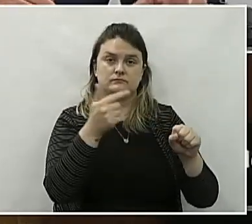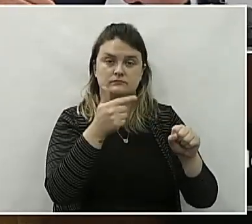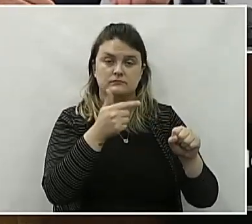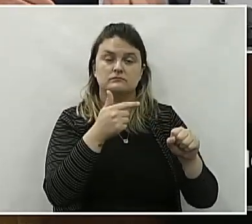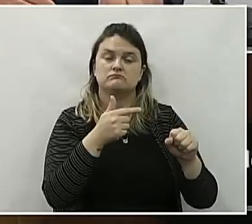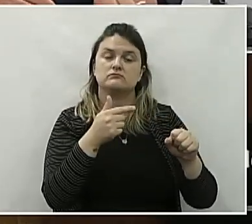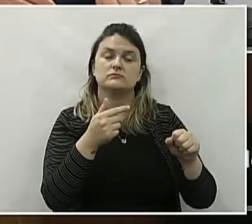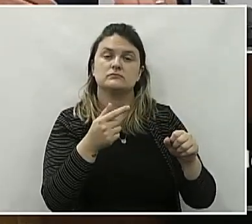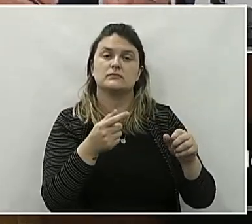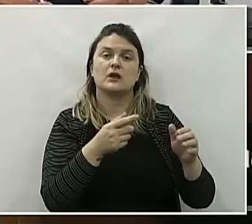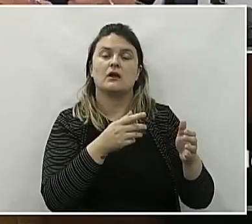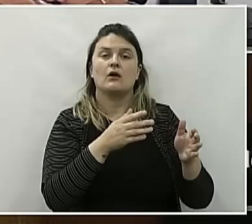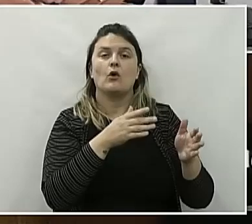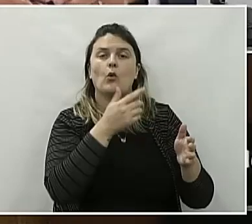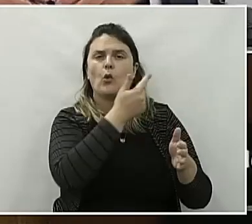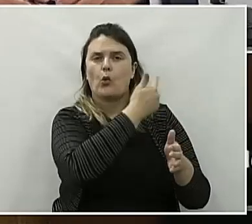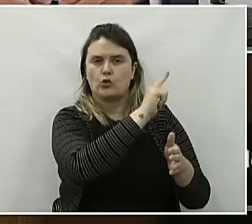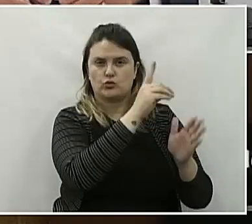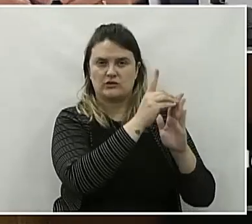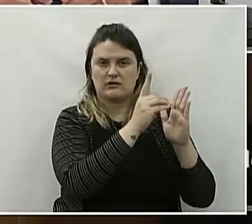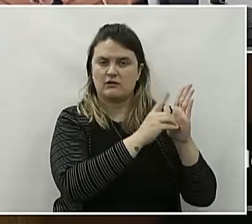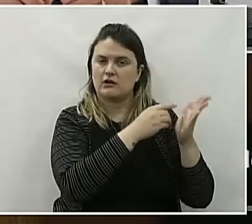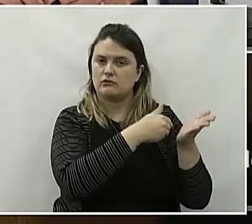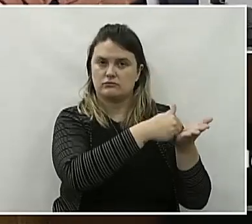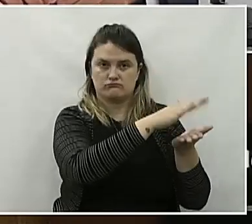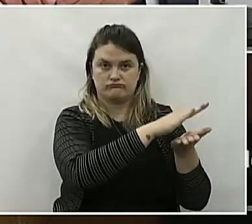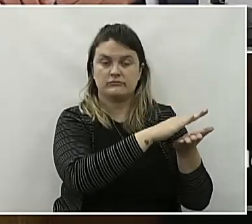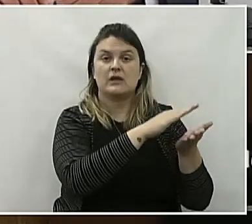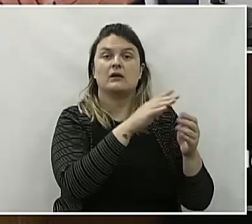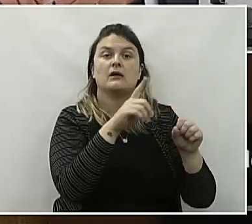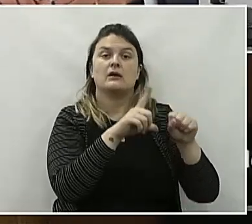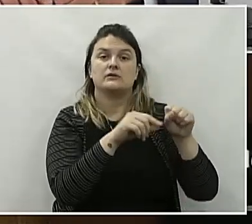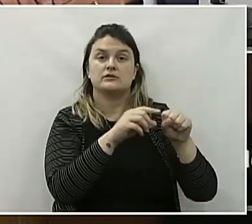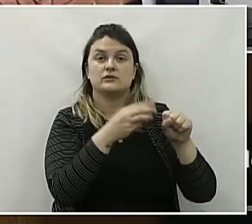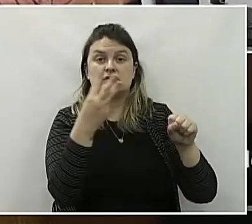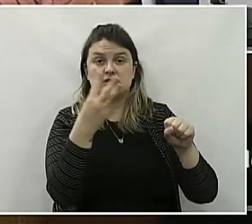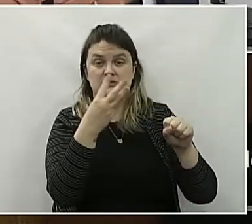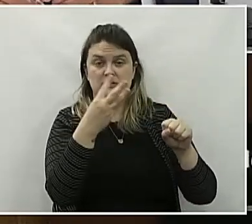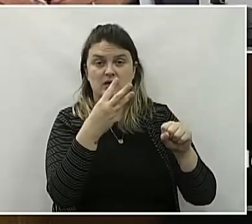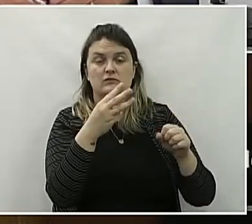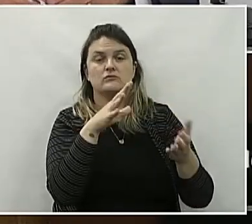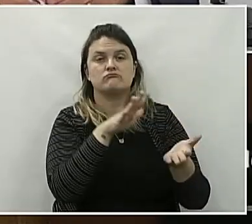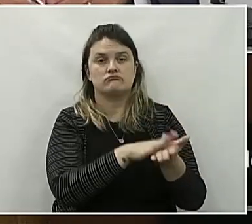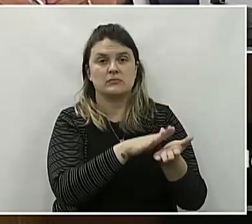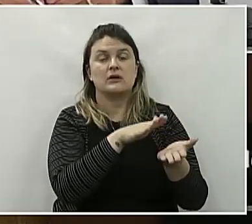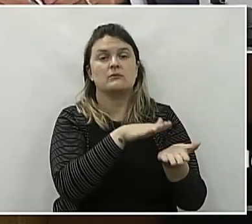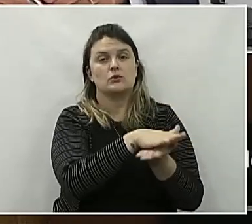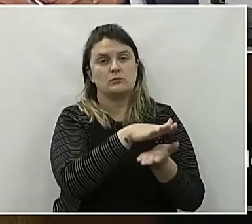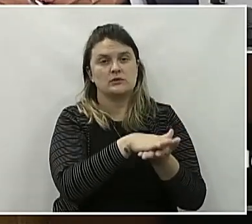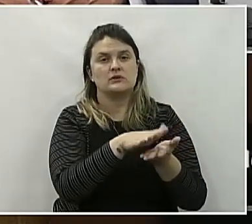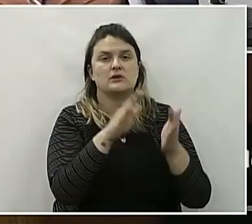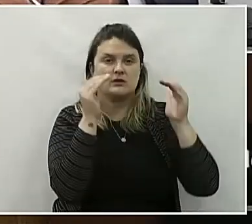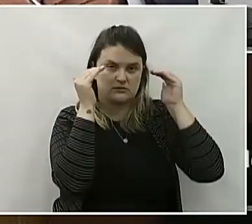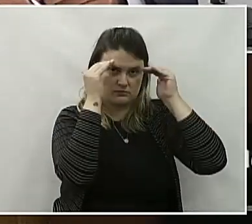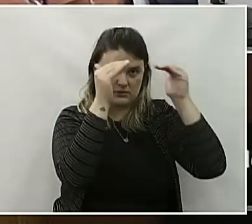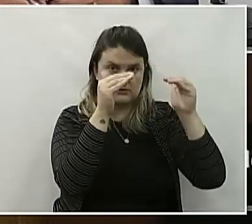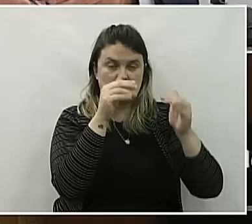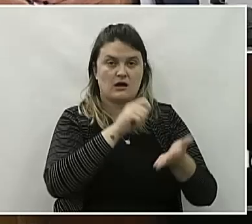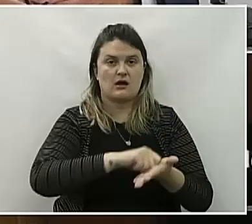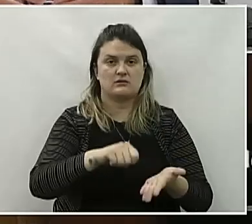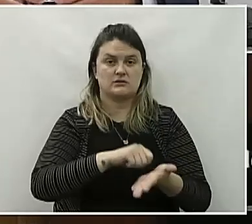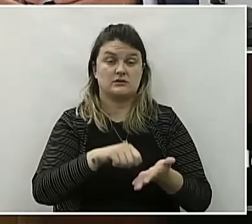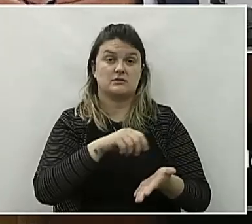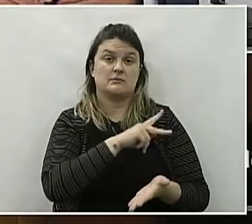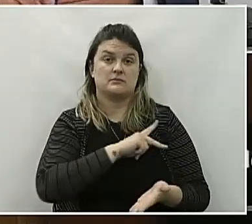Revolva o decreto legislativo nº 7 de 2024. Artigo 3º. Registre-se, cumpra-se, publique-se. Valdecir José Rático,